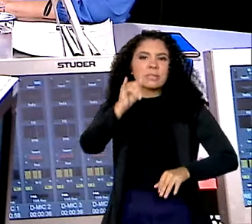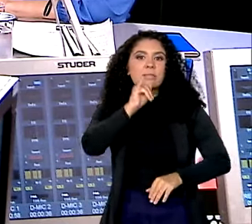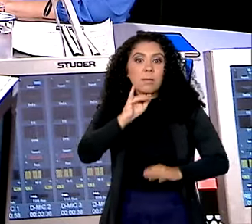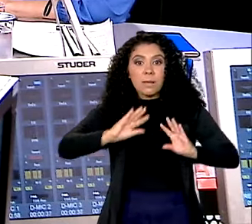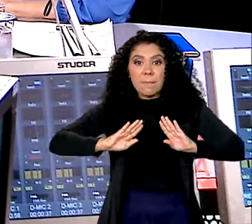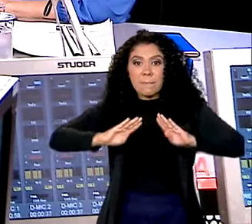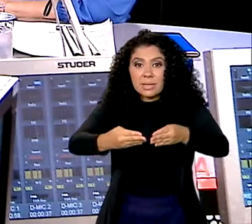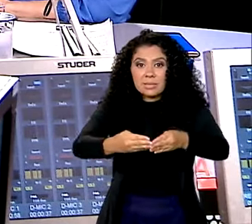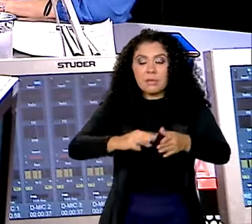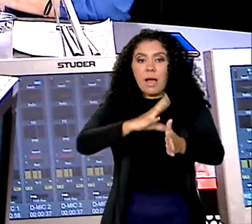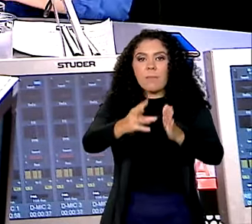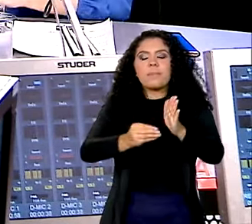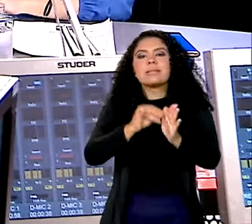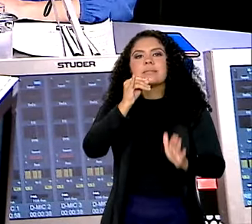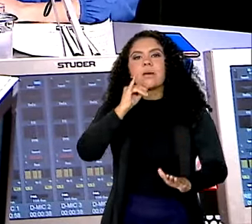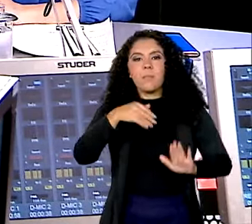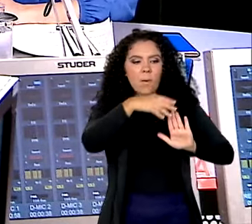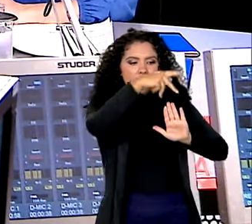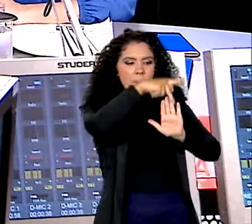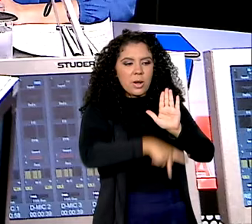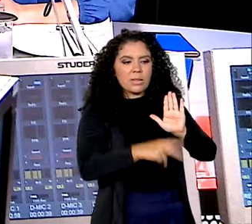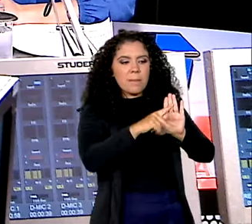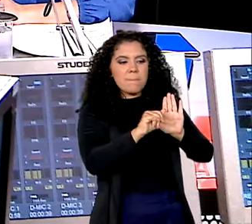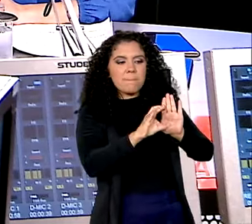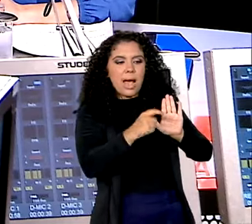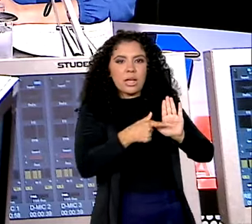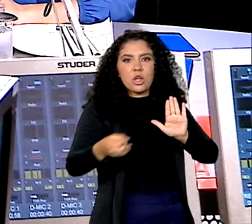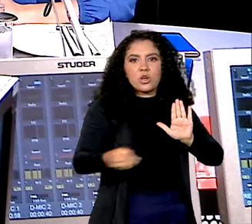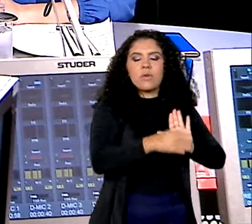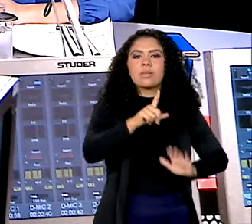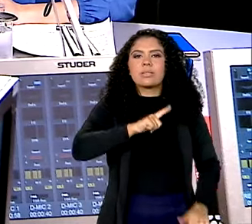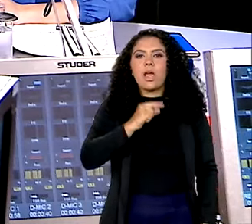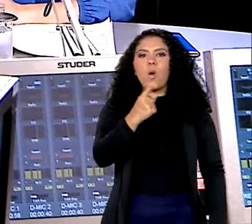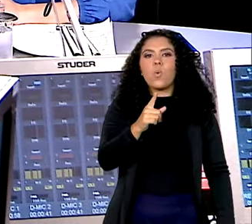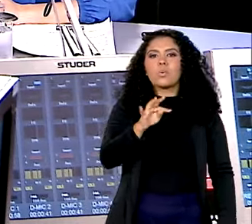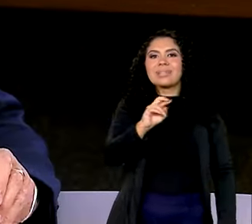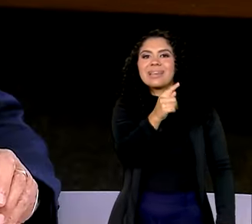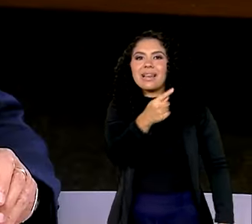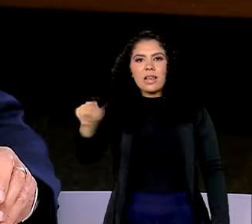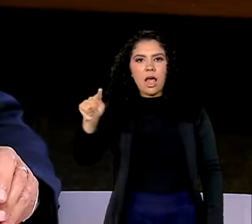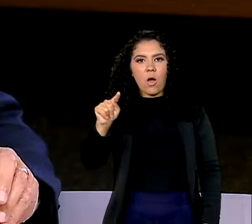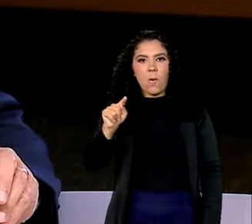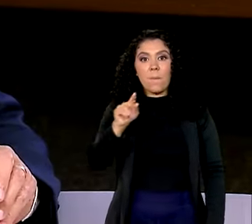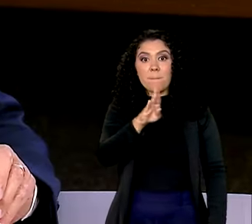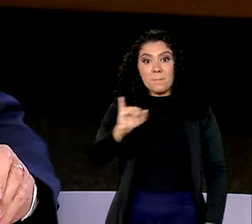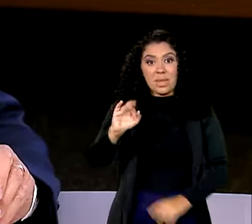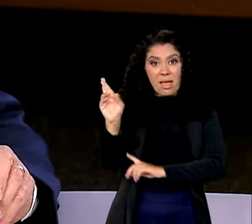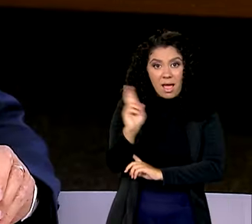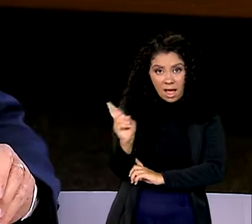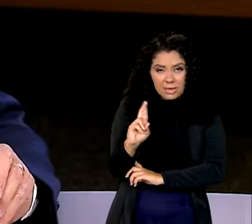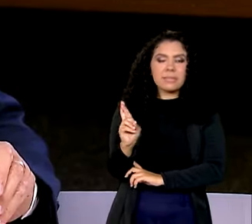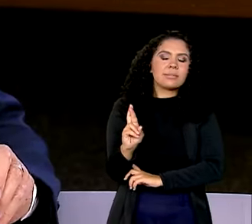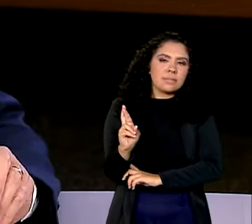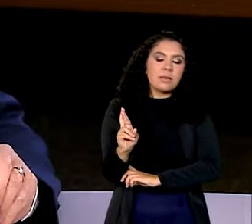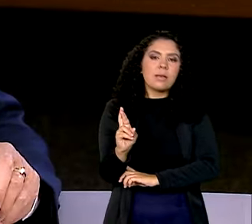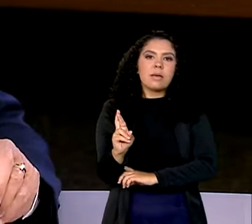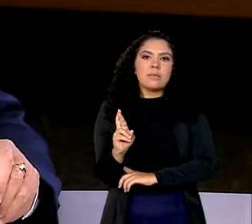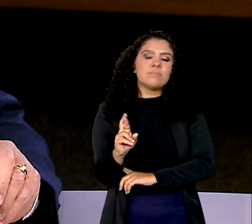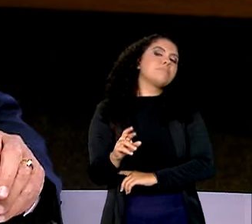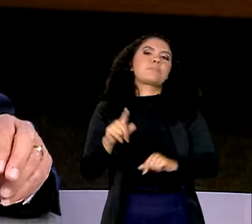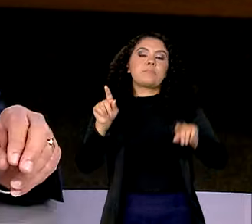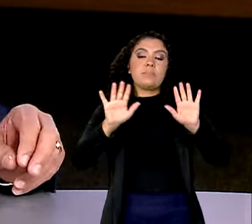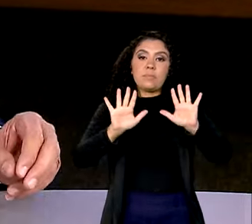exemplo, o novo PAC, ele tem 1,7 trilhão de bilhões de reais, dos quais